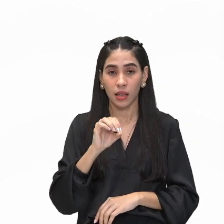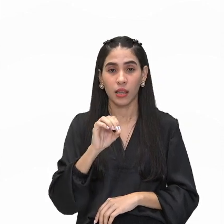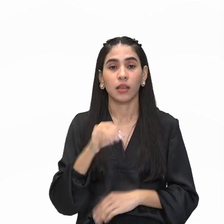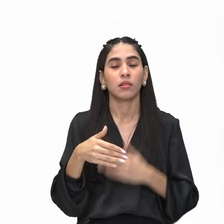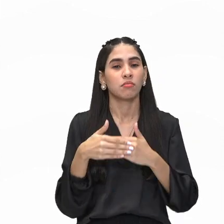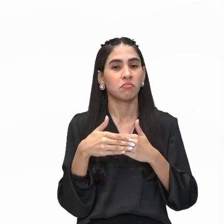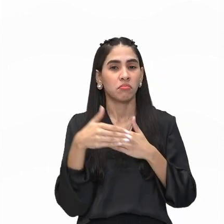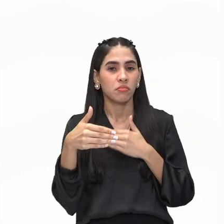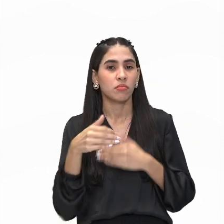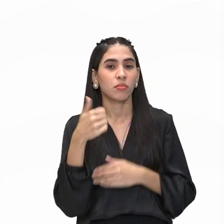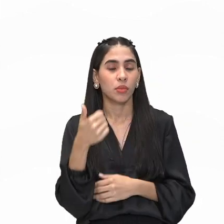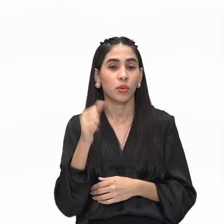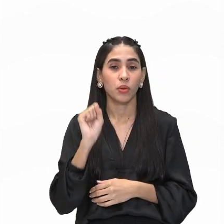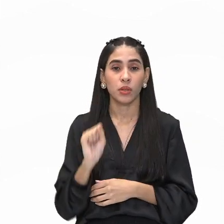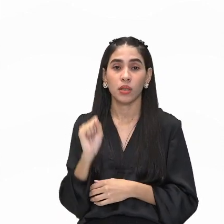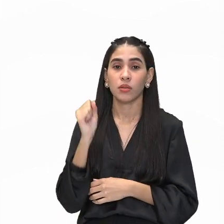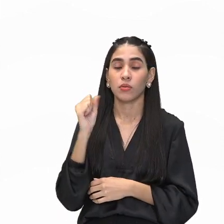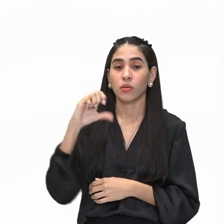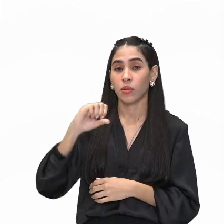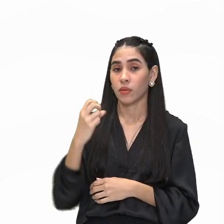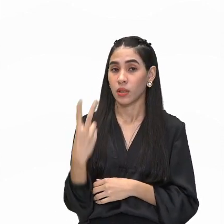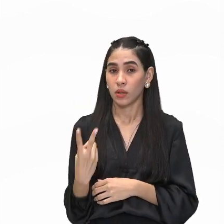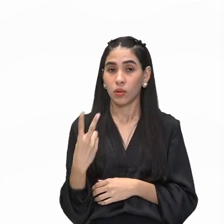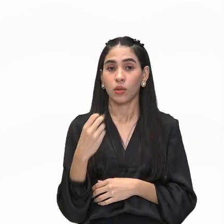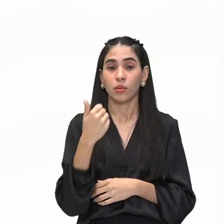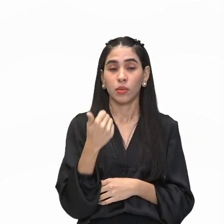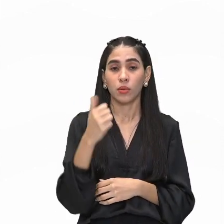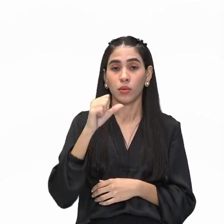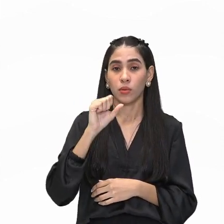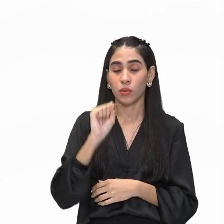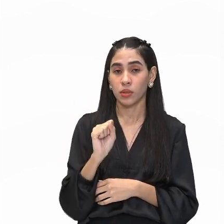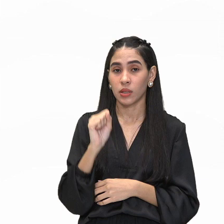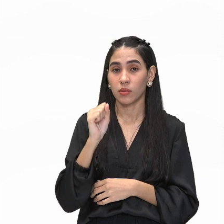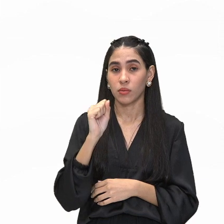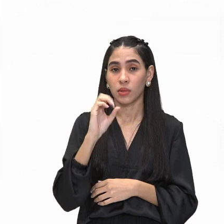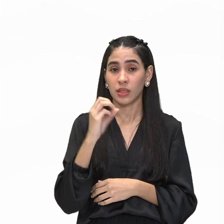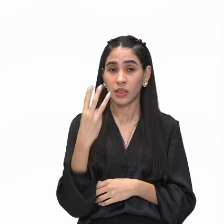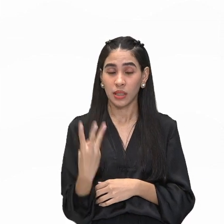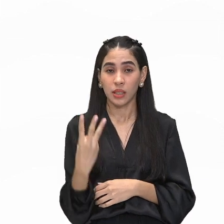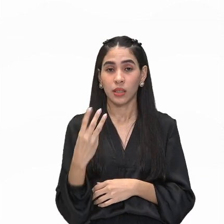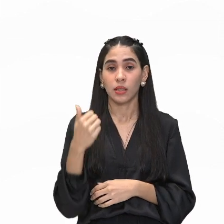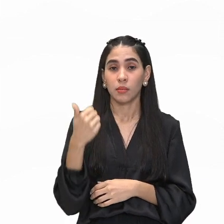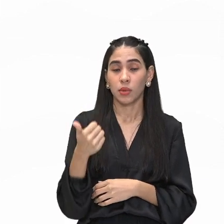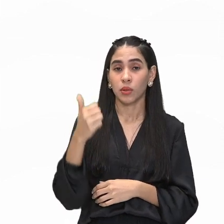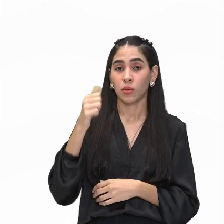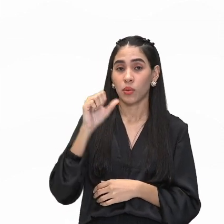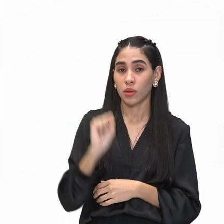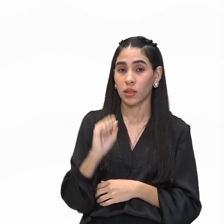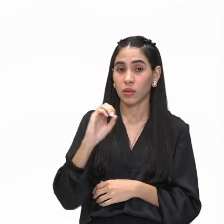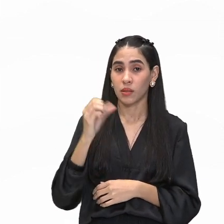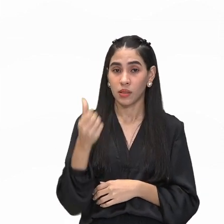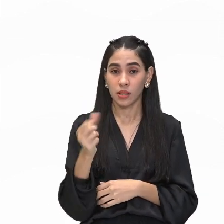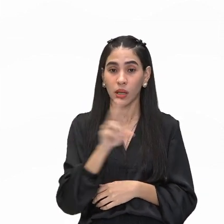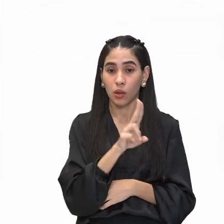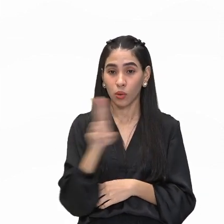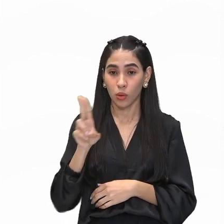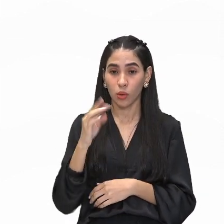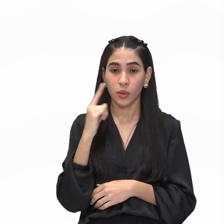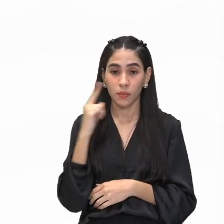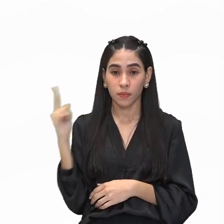1892, 1903 e 1906. Então, essa obra aí é chamada